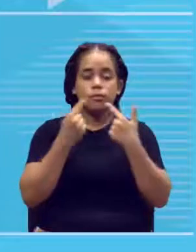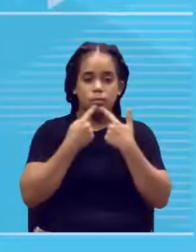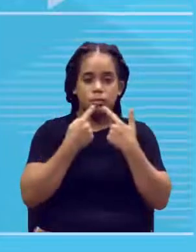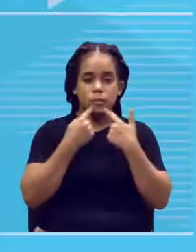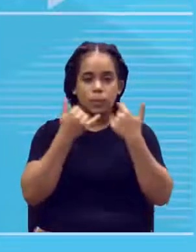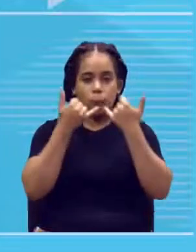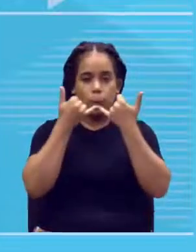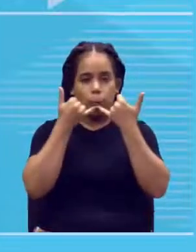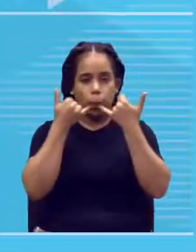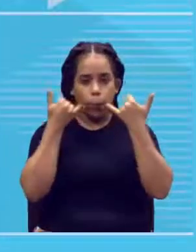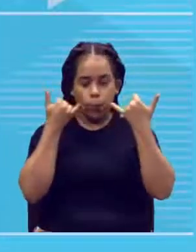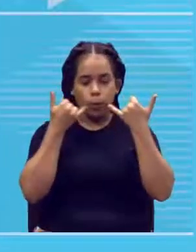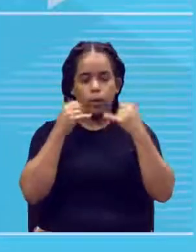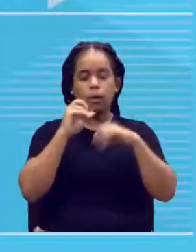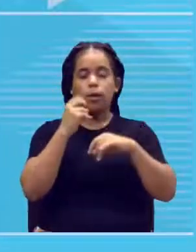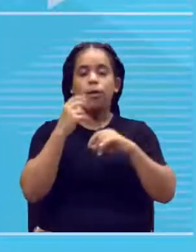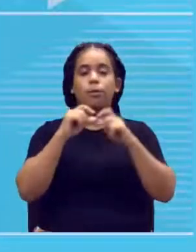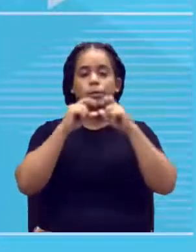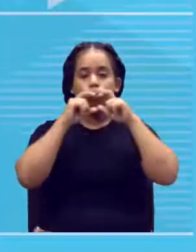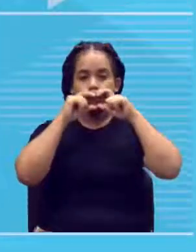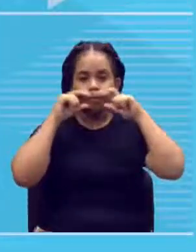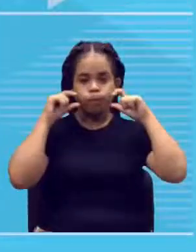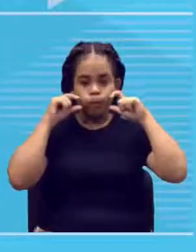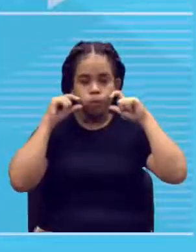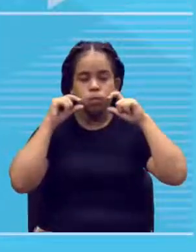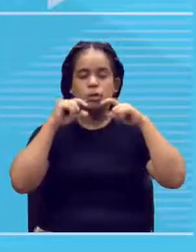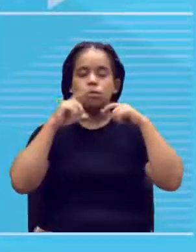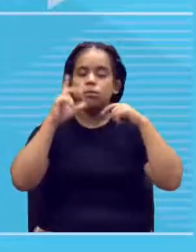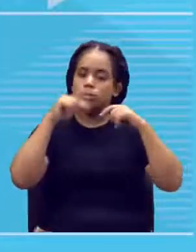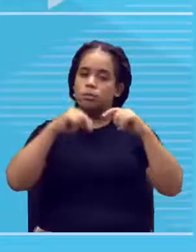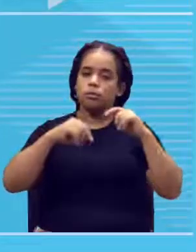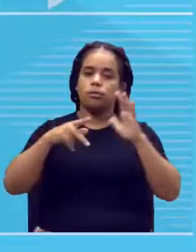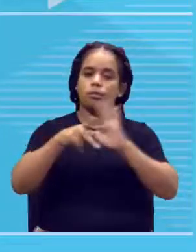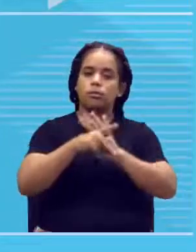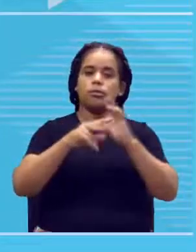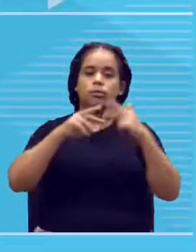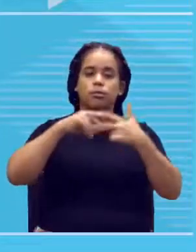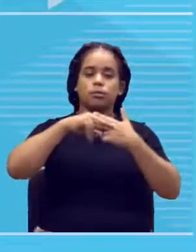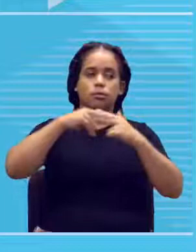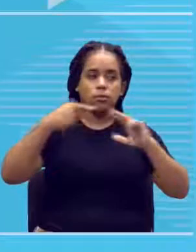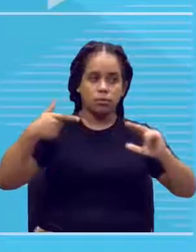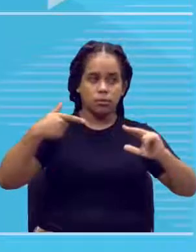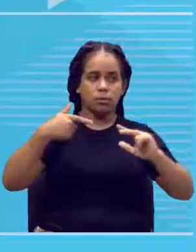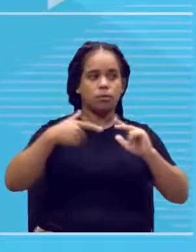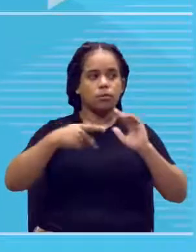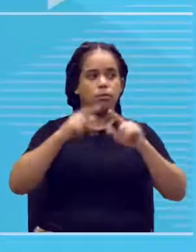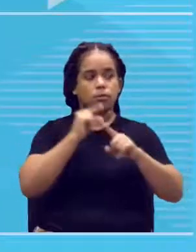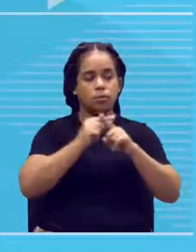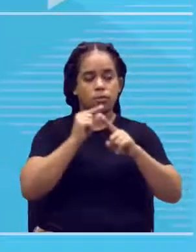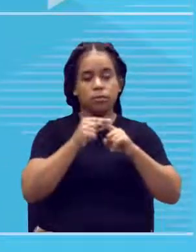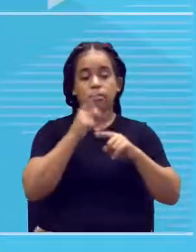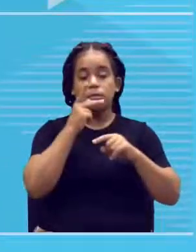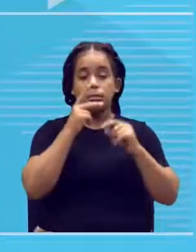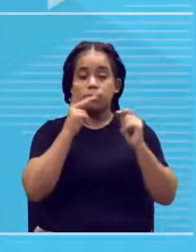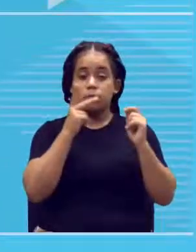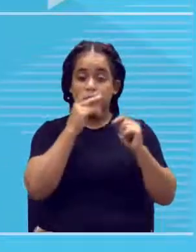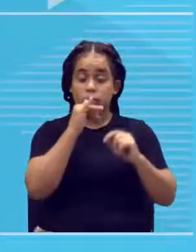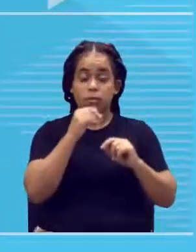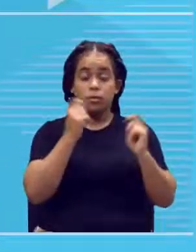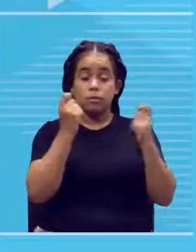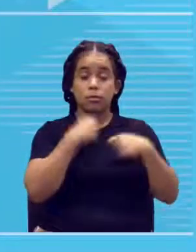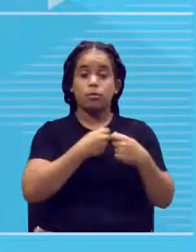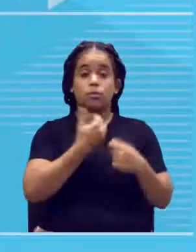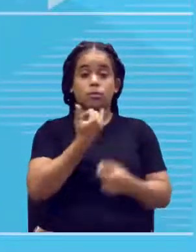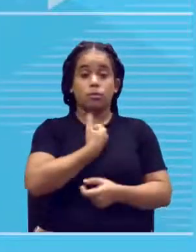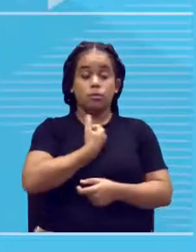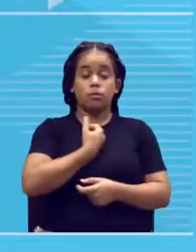fina ou é uma boca larga? Aí, o gene do meu pai pode dizer uma coisa, o gene da minha mãe pode dizer outra. Por